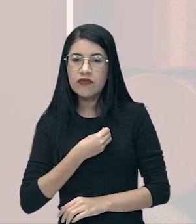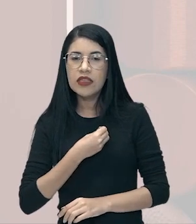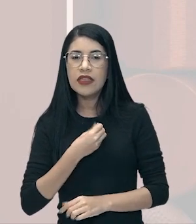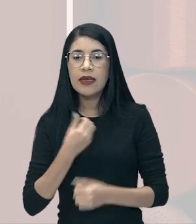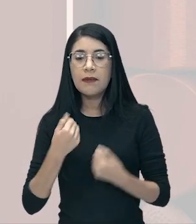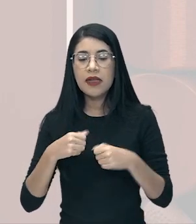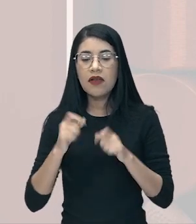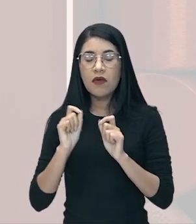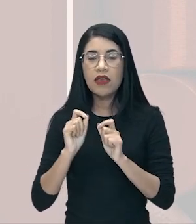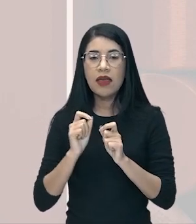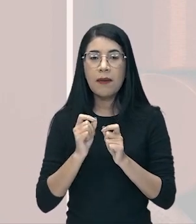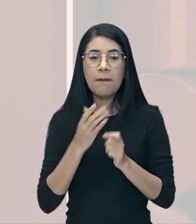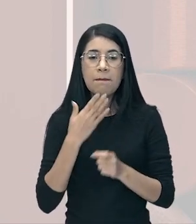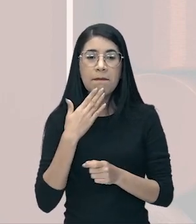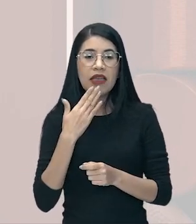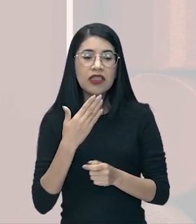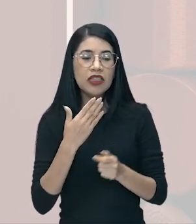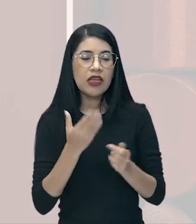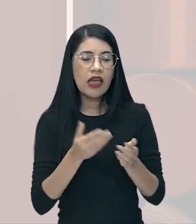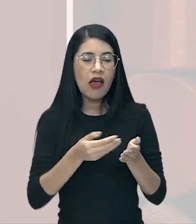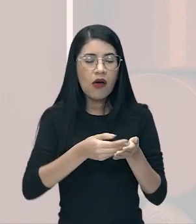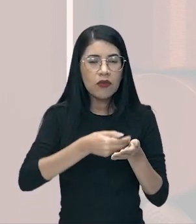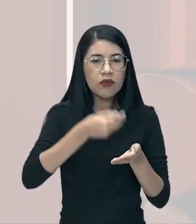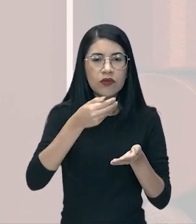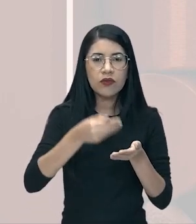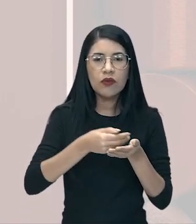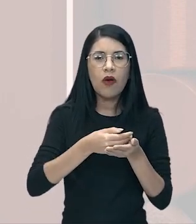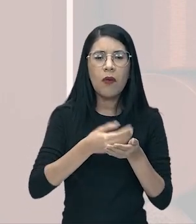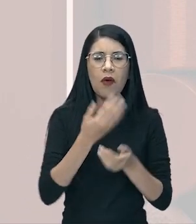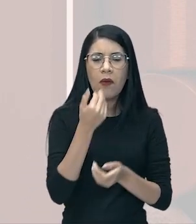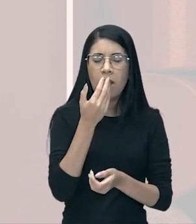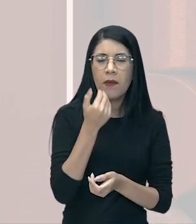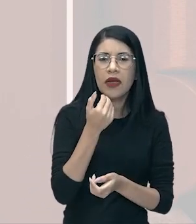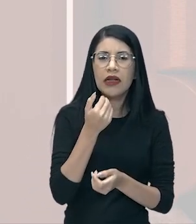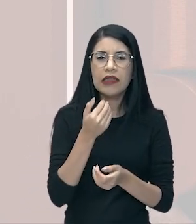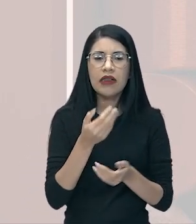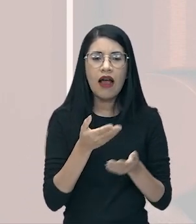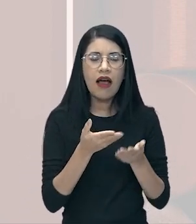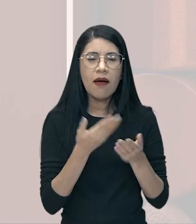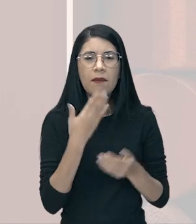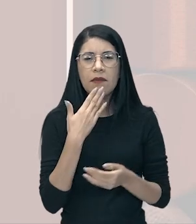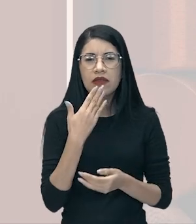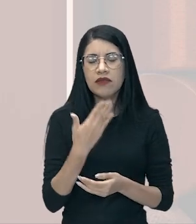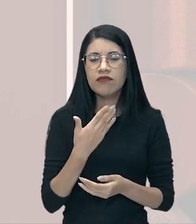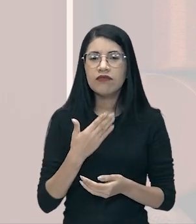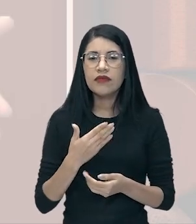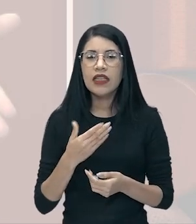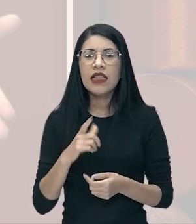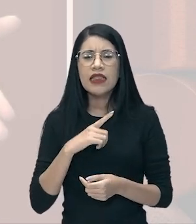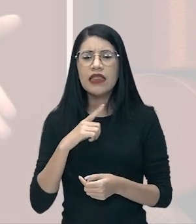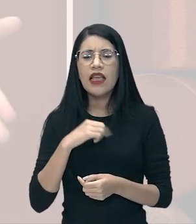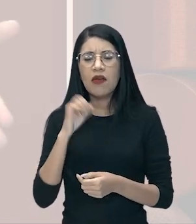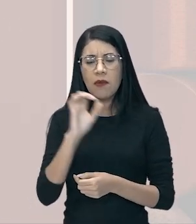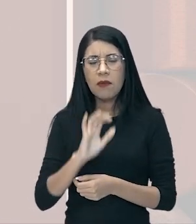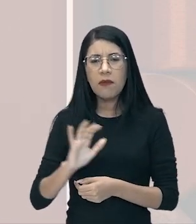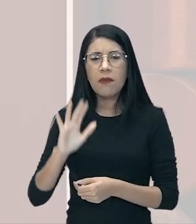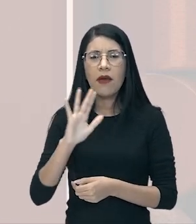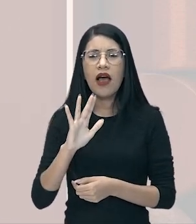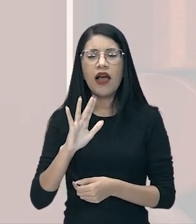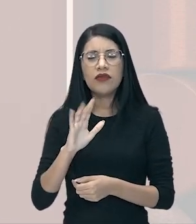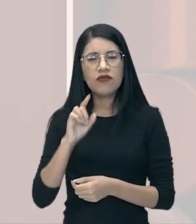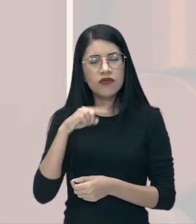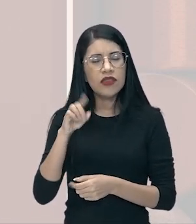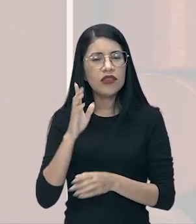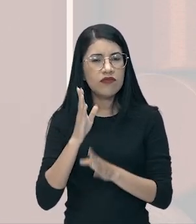literalmente um prato de sopa. Existe uma cena bastante emblemática que vocês provavelmente vão ver em algum